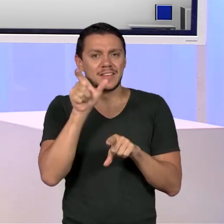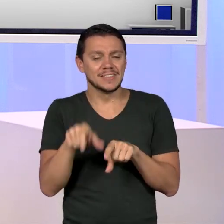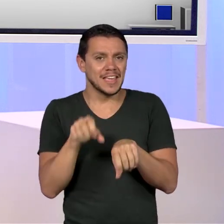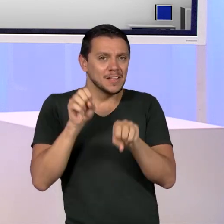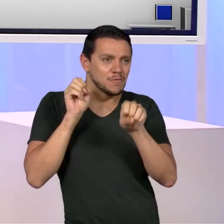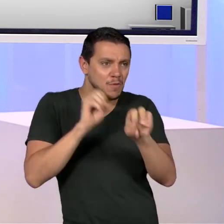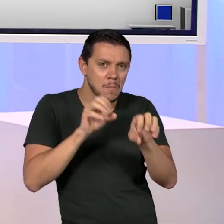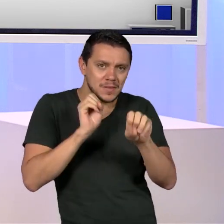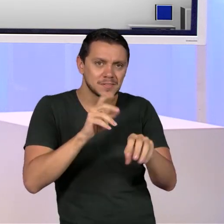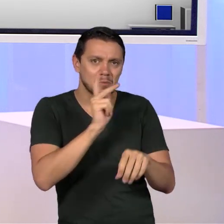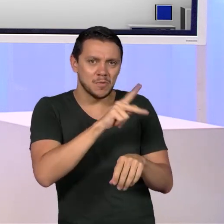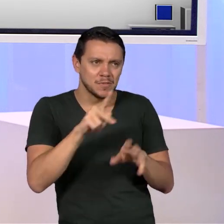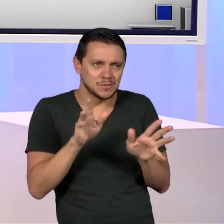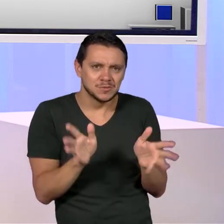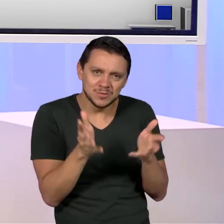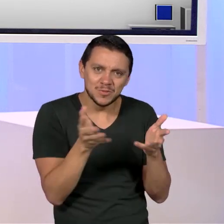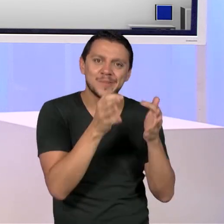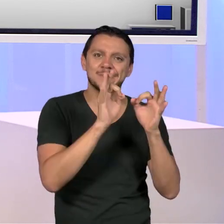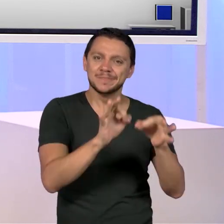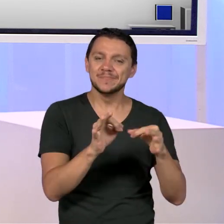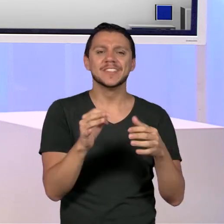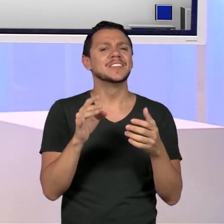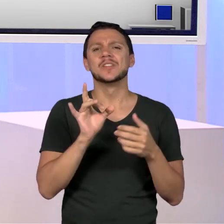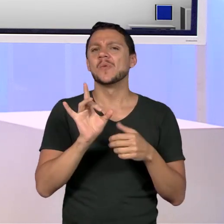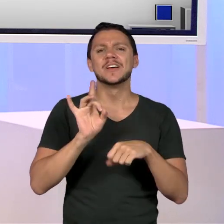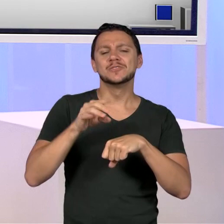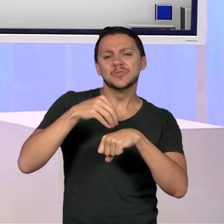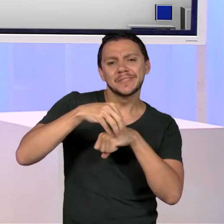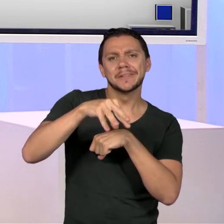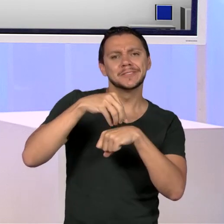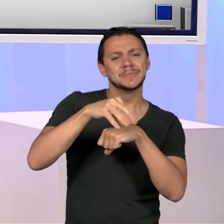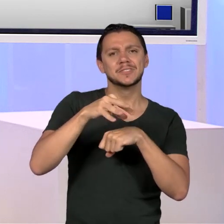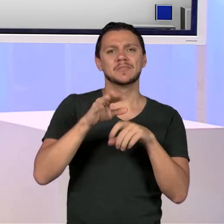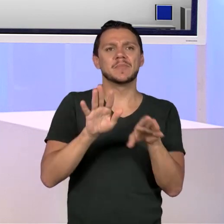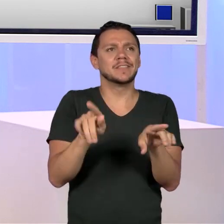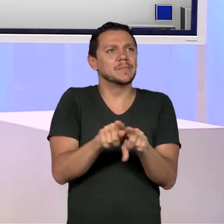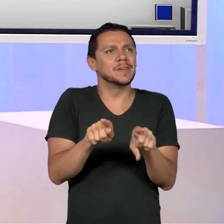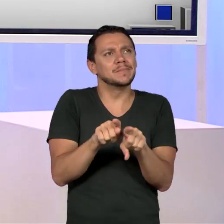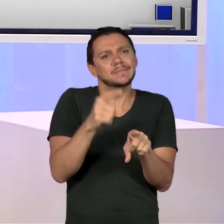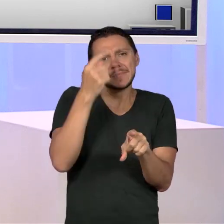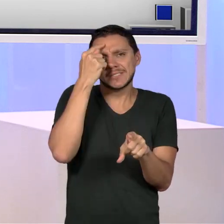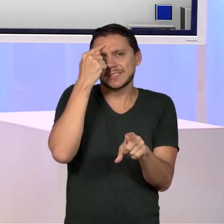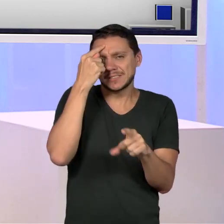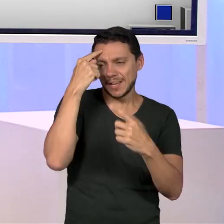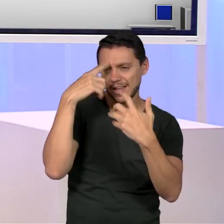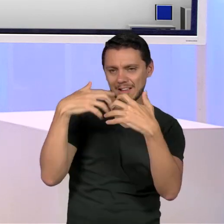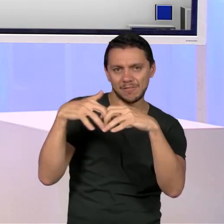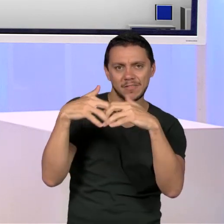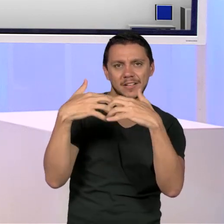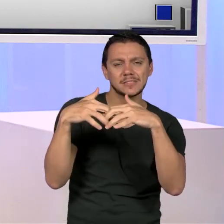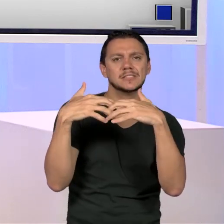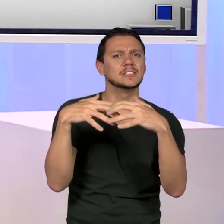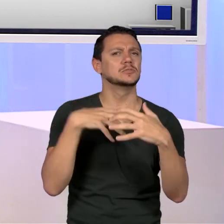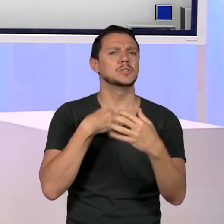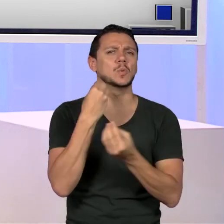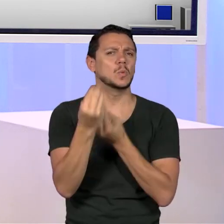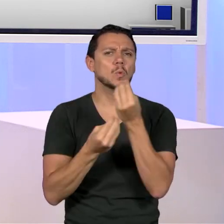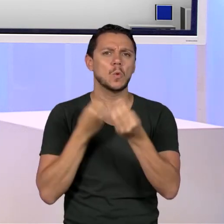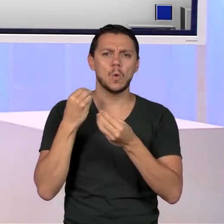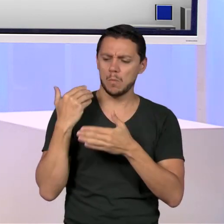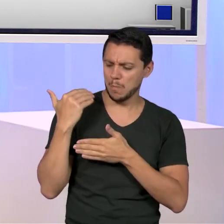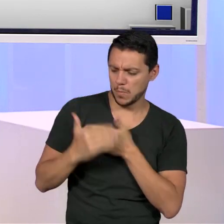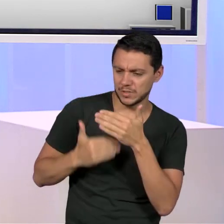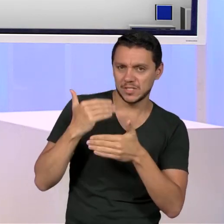transmissivo, então trazer também, junto com essa questão da reflexão sobre os procedimentos